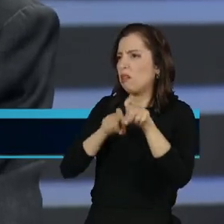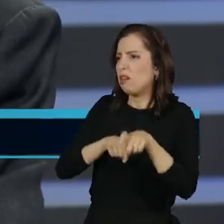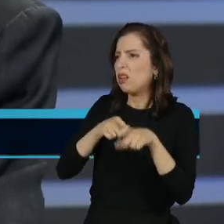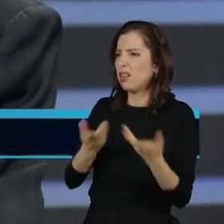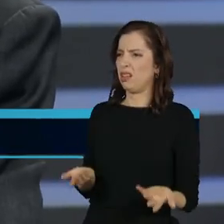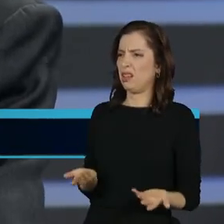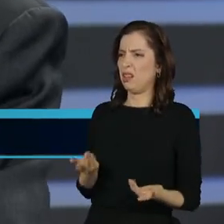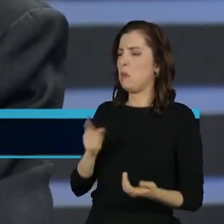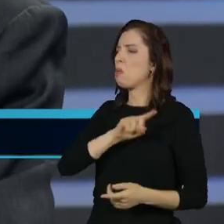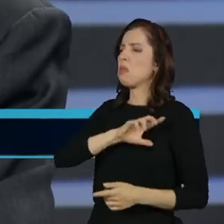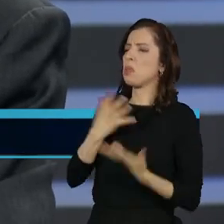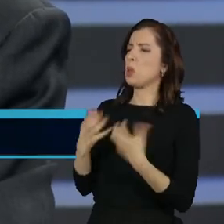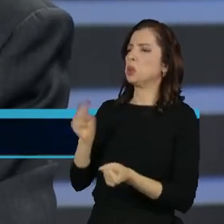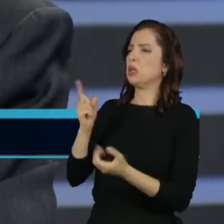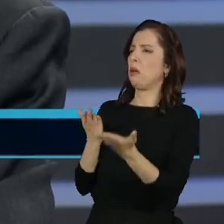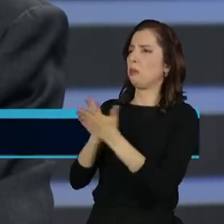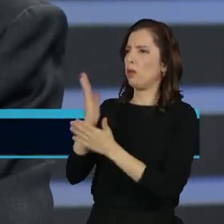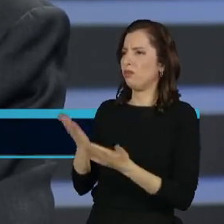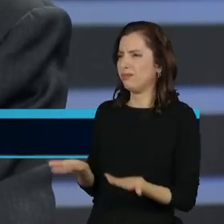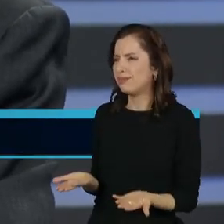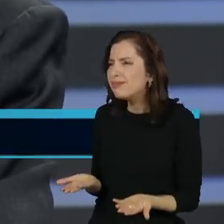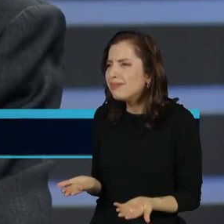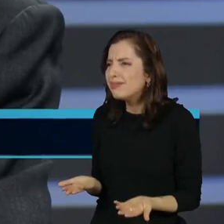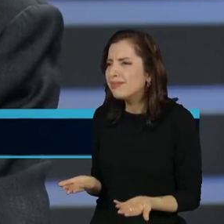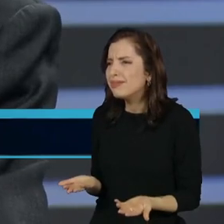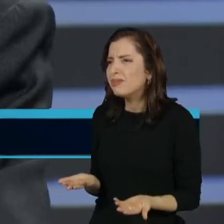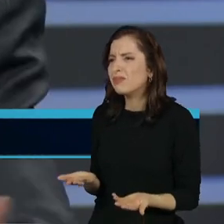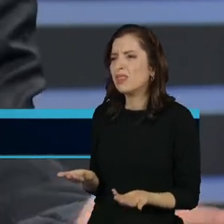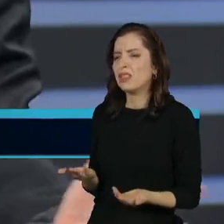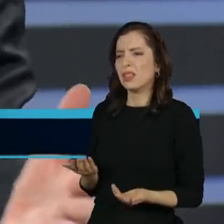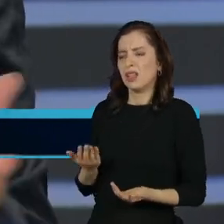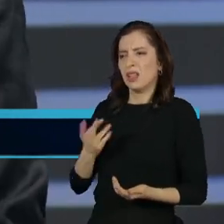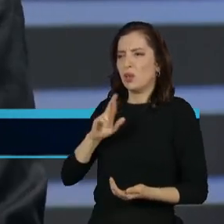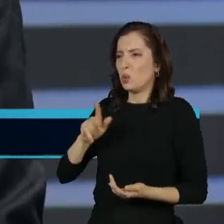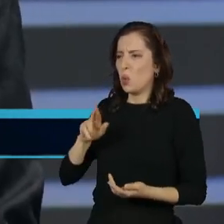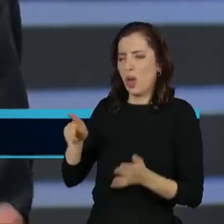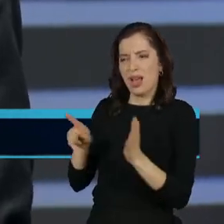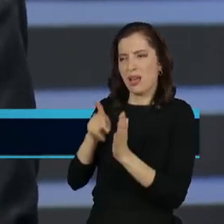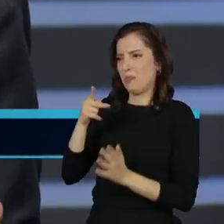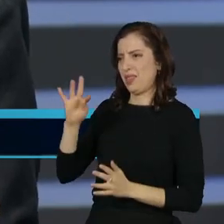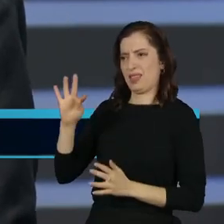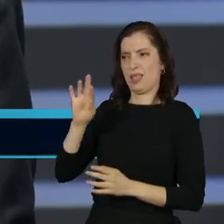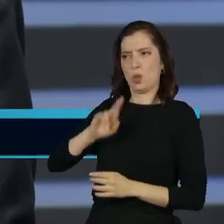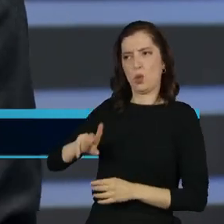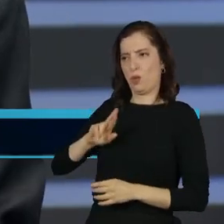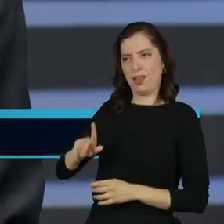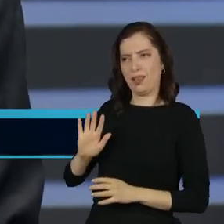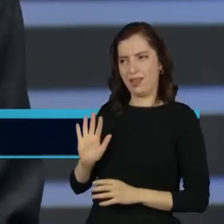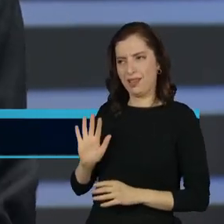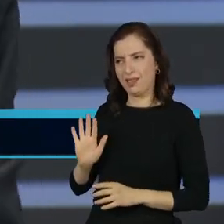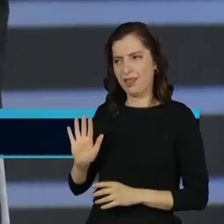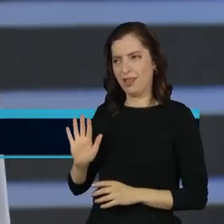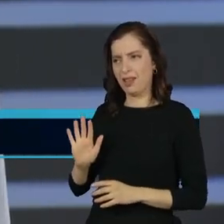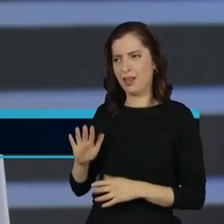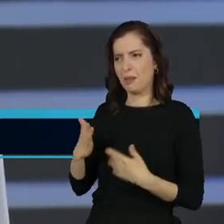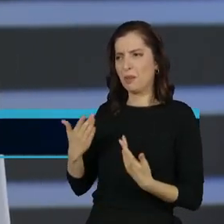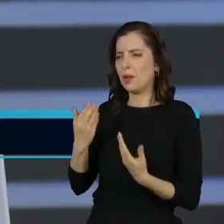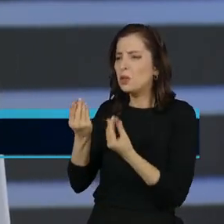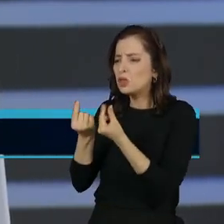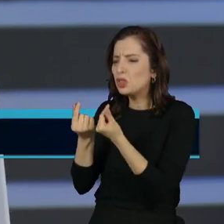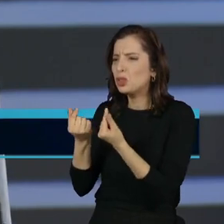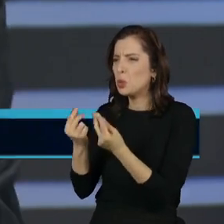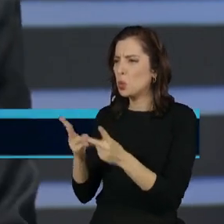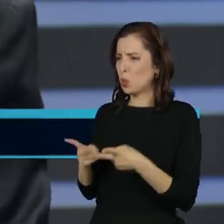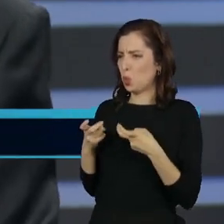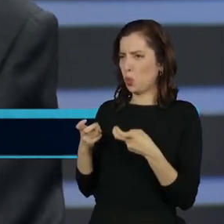governador, que não é o governador do PT, não é nada, eu falo, mas como? Por quê? A minha renda vai parar onde? Ou seja, tira o dinheiro do